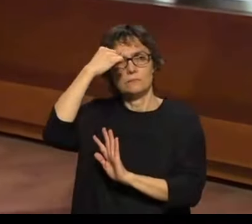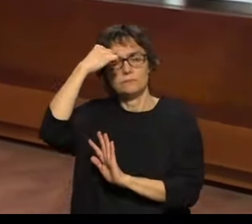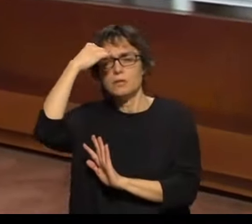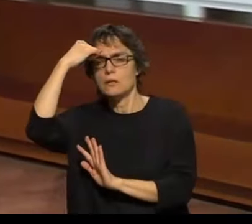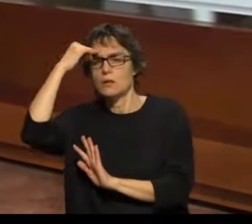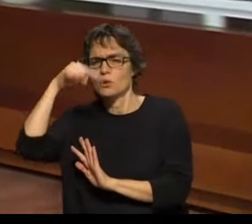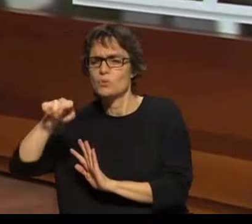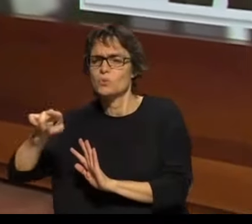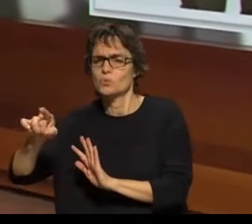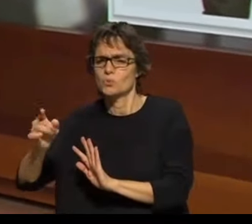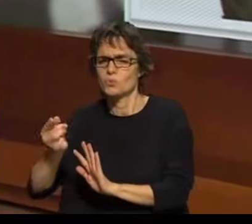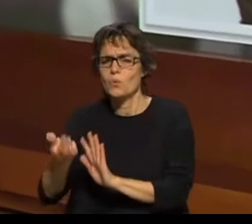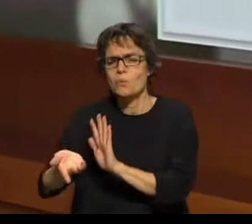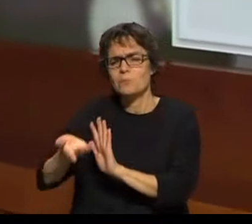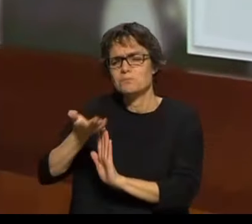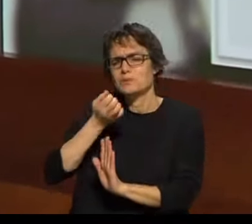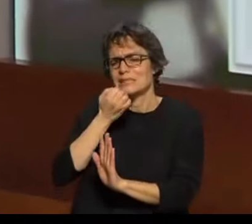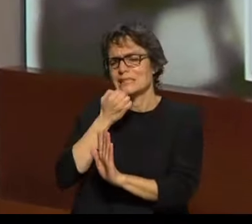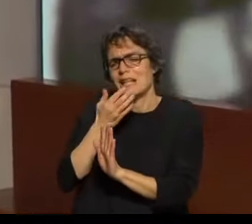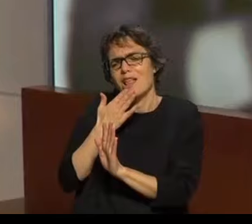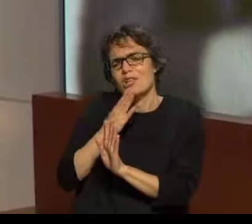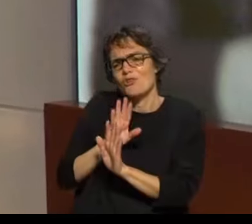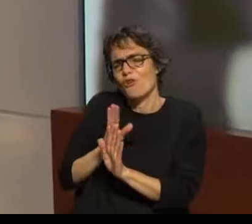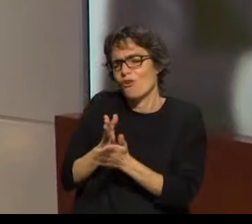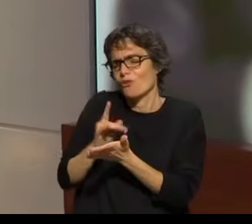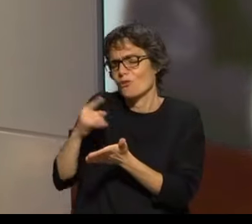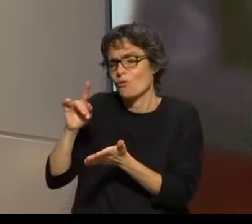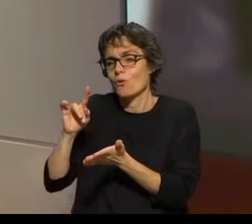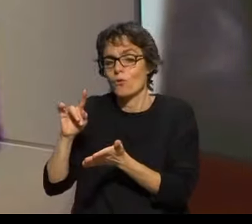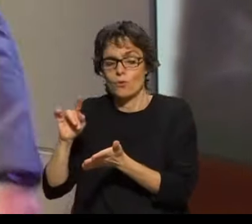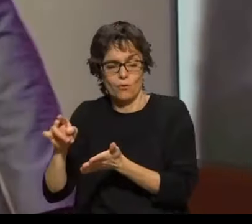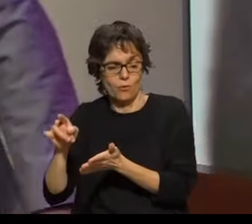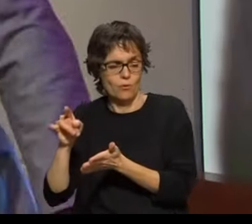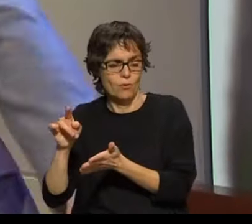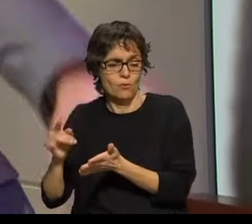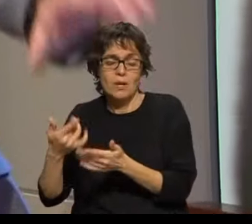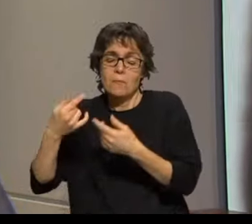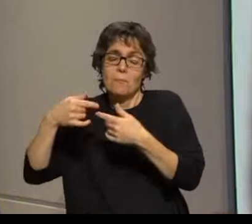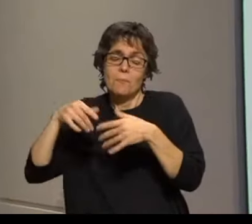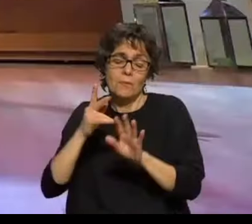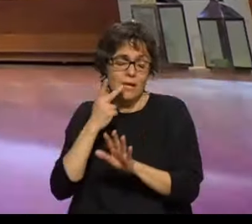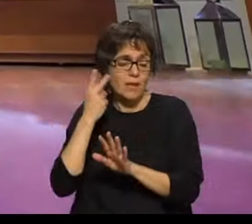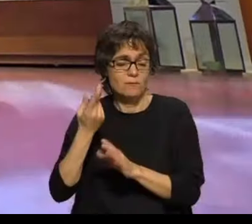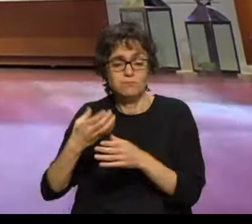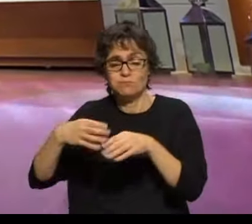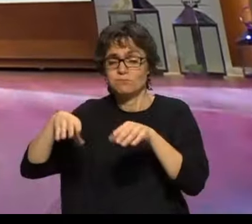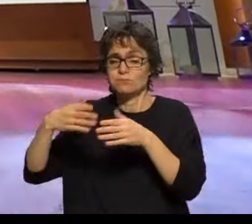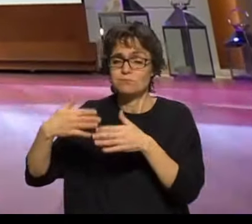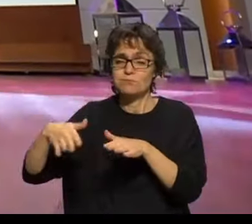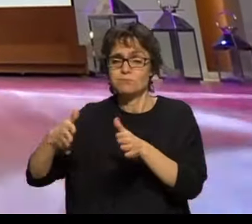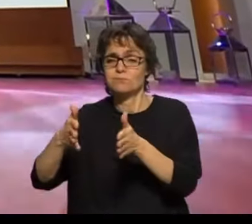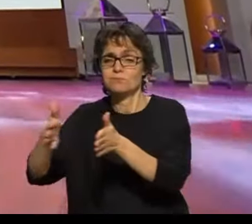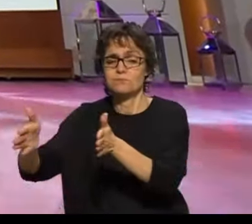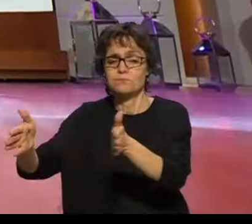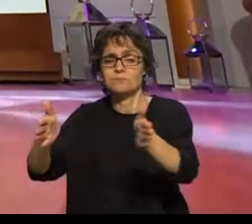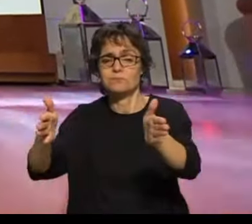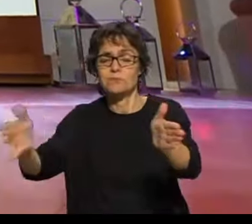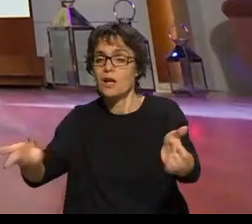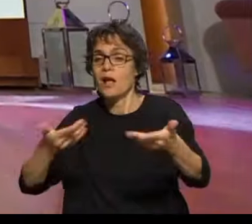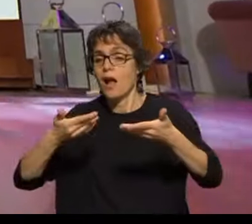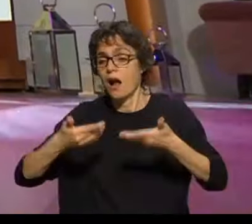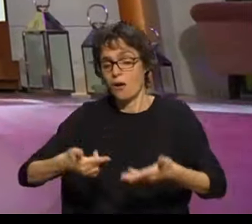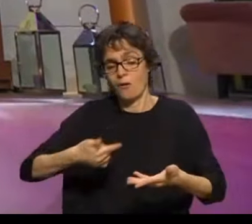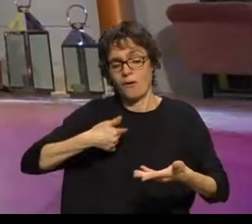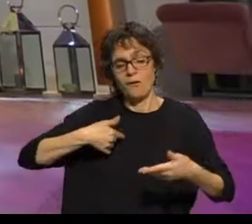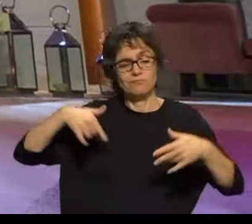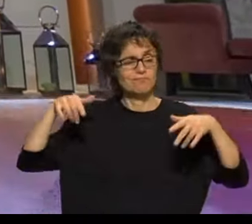mais do que prazer Vou seguir outra direção Ganhei asas para voar, não